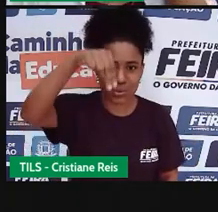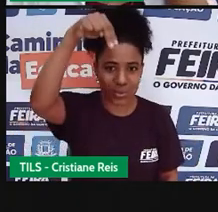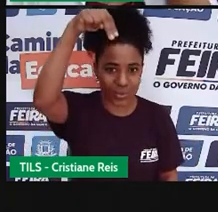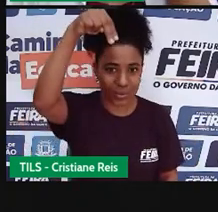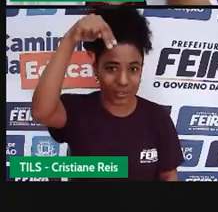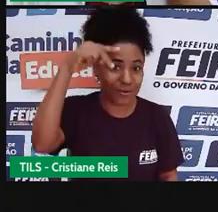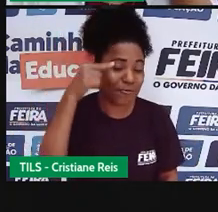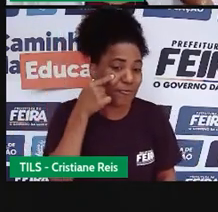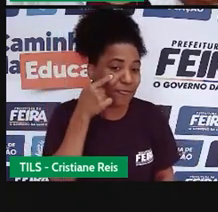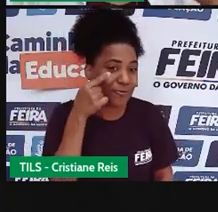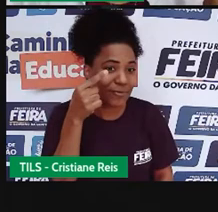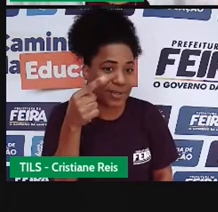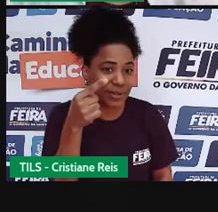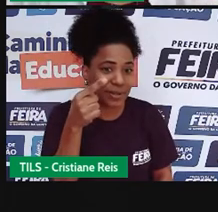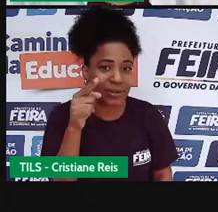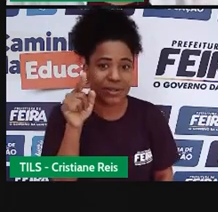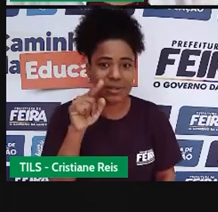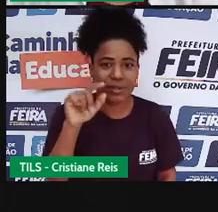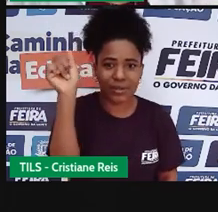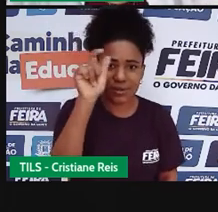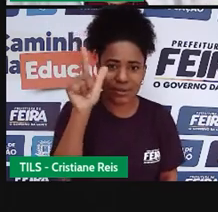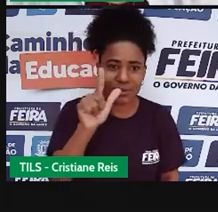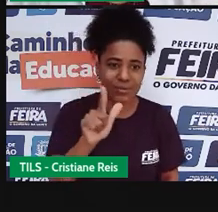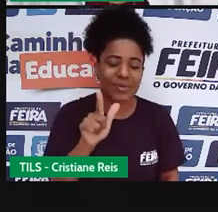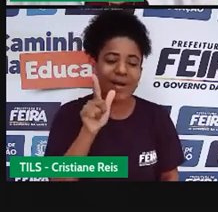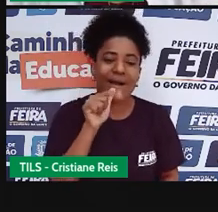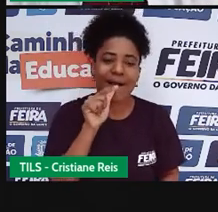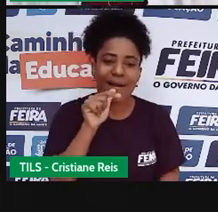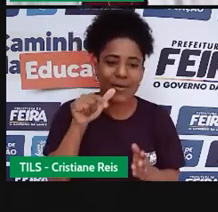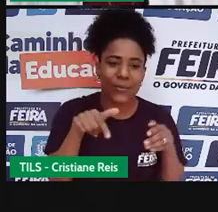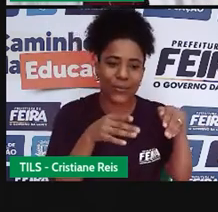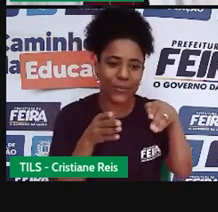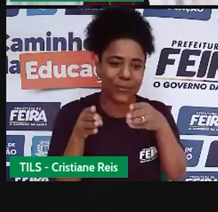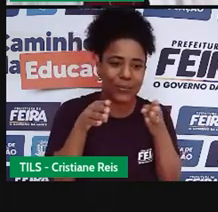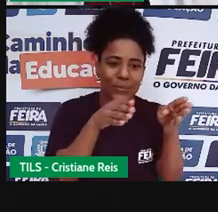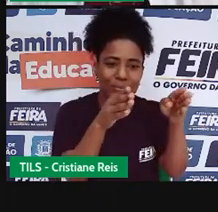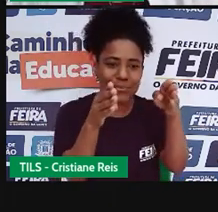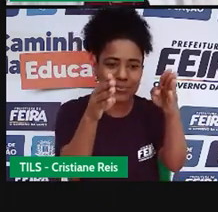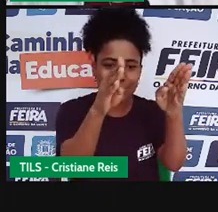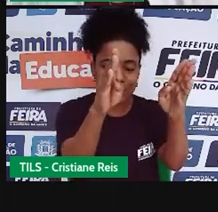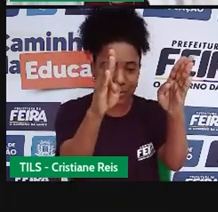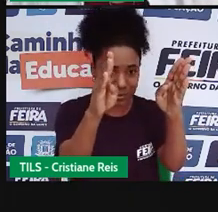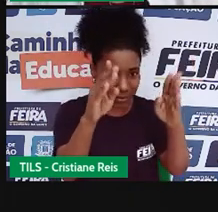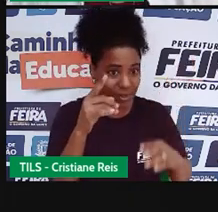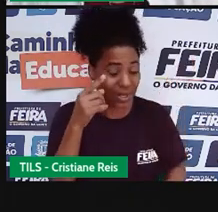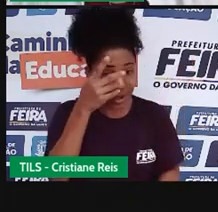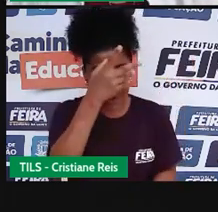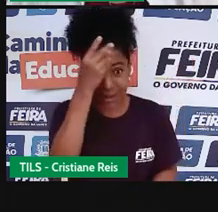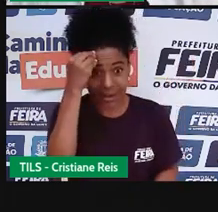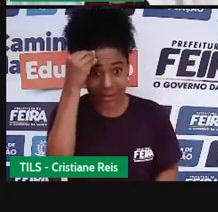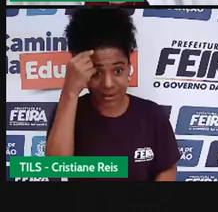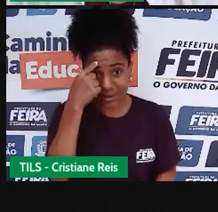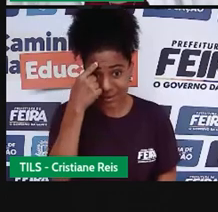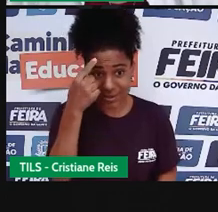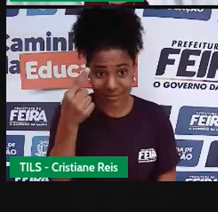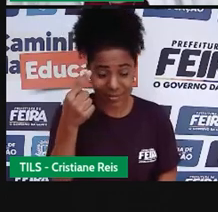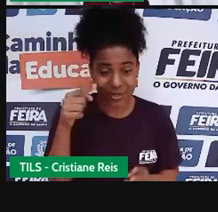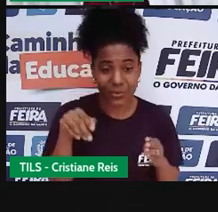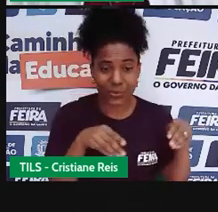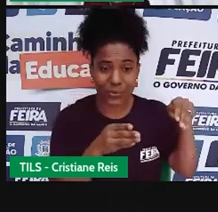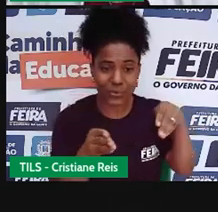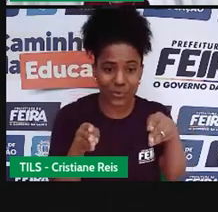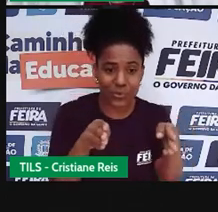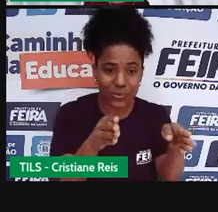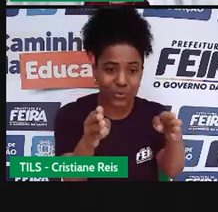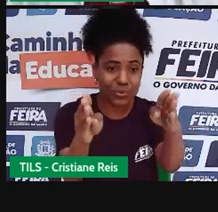da região, né, do elemento natural, esqueci até de falar, do rio Amazônia, que também é uma característica importante, que esses povos todos utilizam,